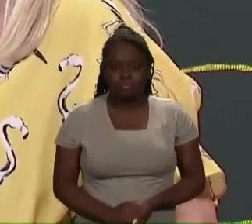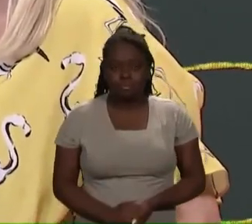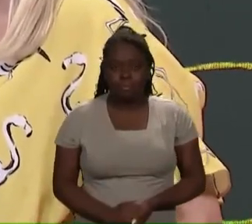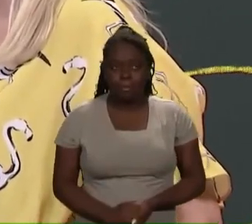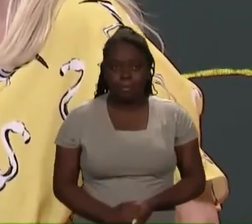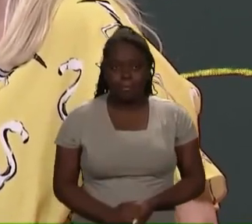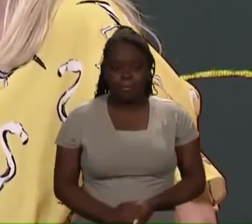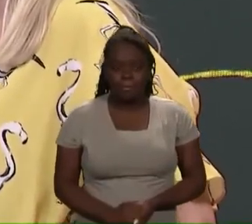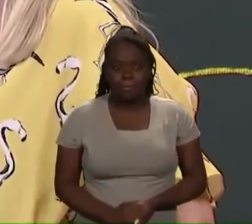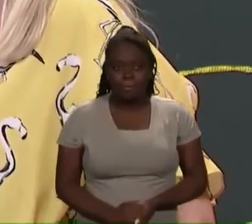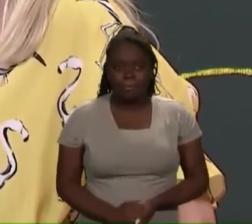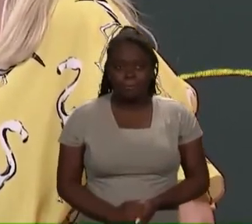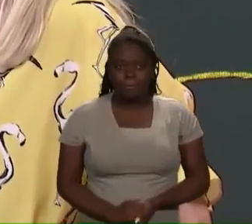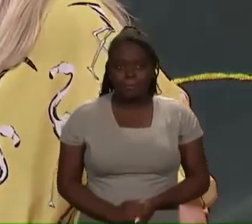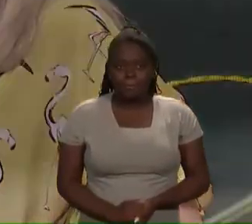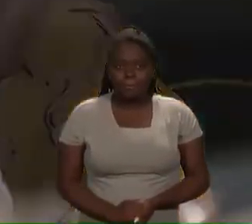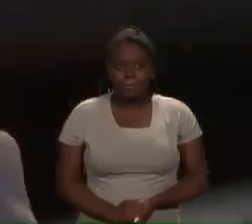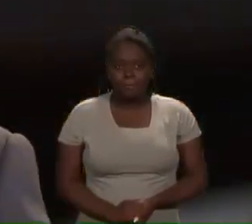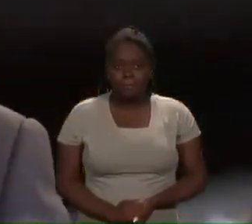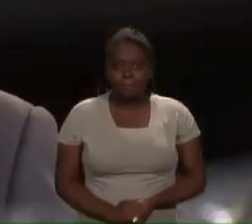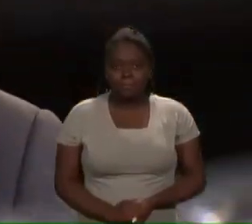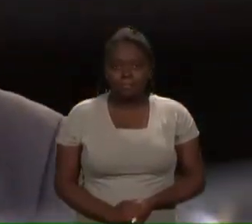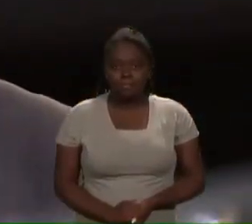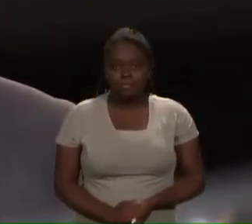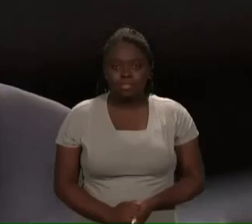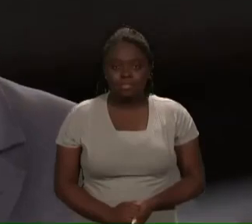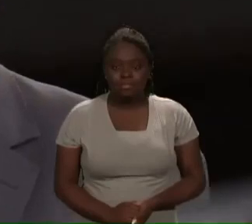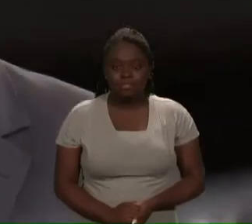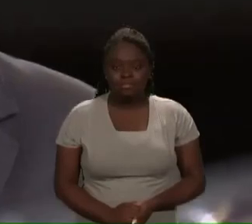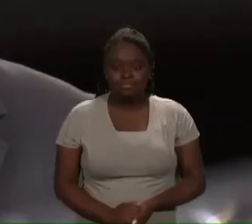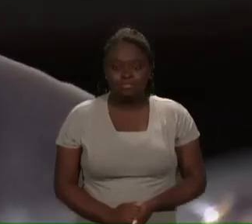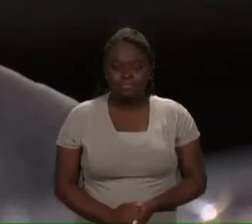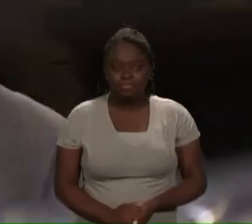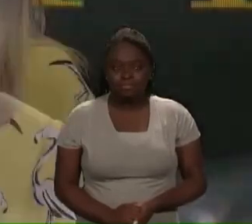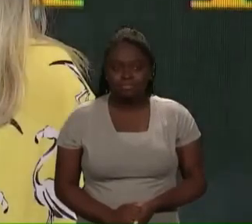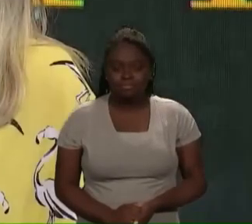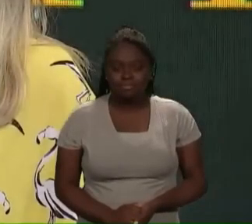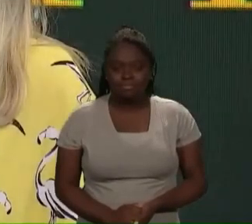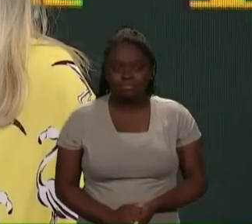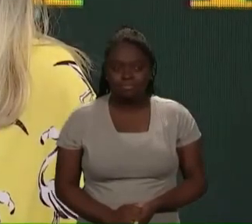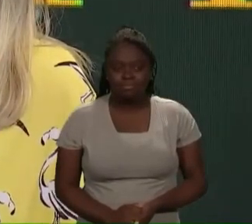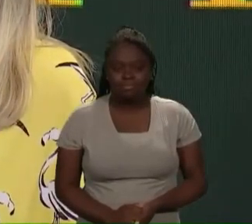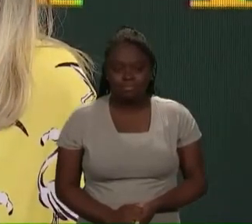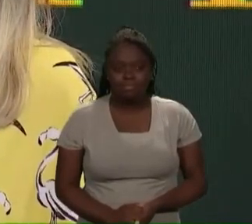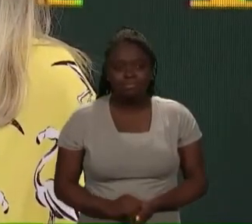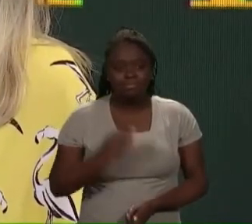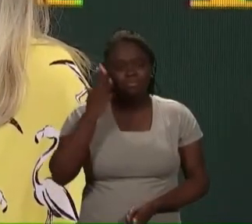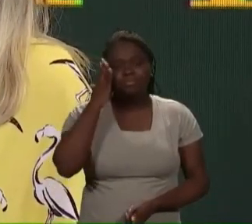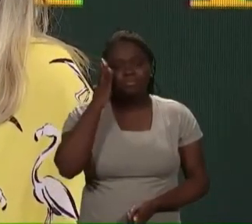Eu sei que tudo tem um começo, tem um meio, tem um fim também.